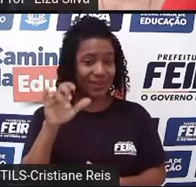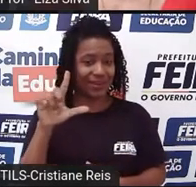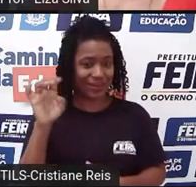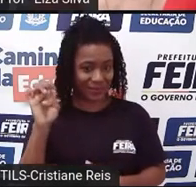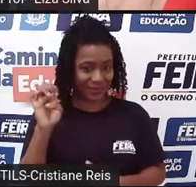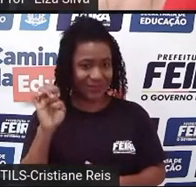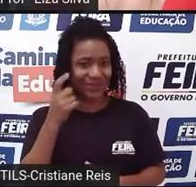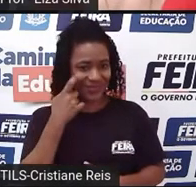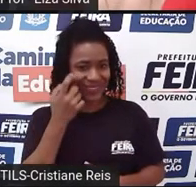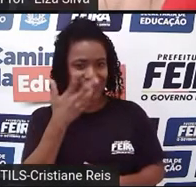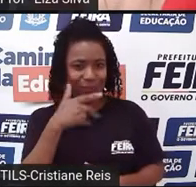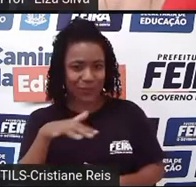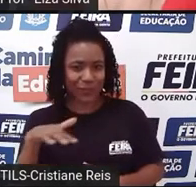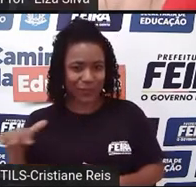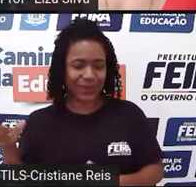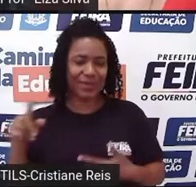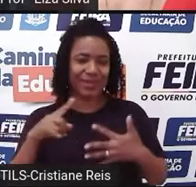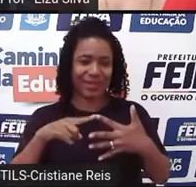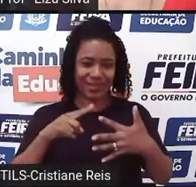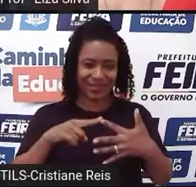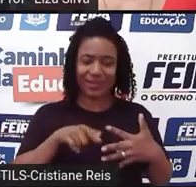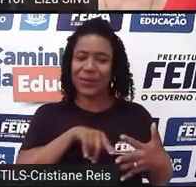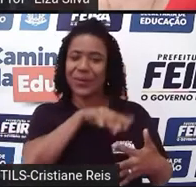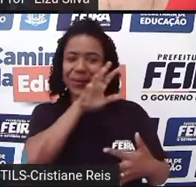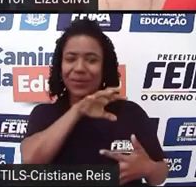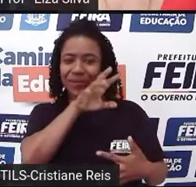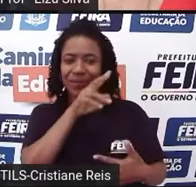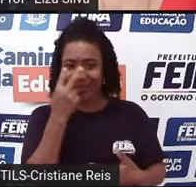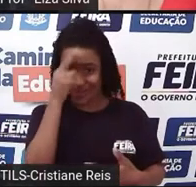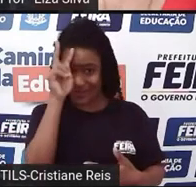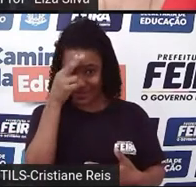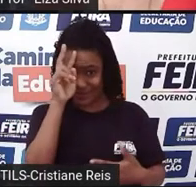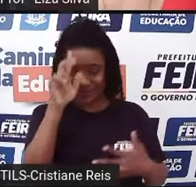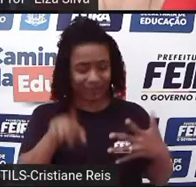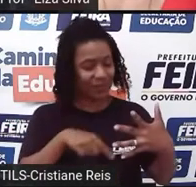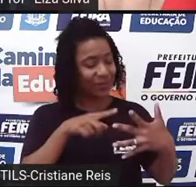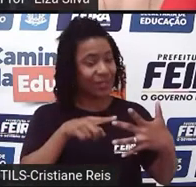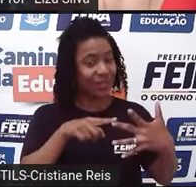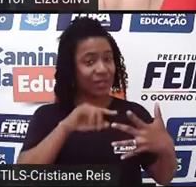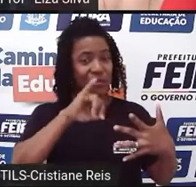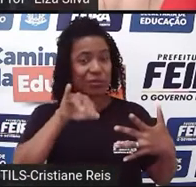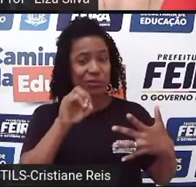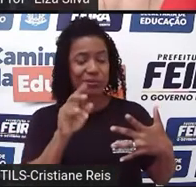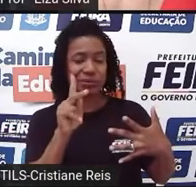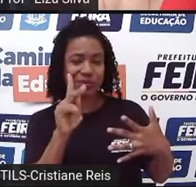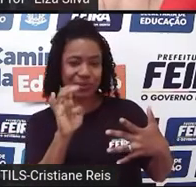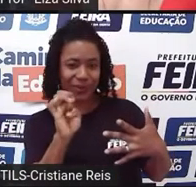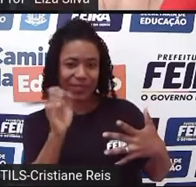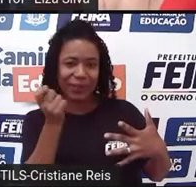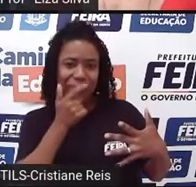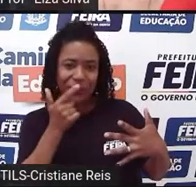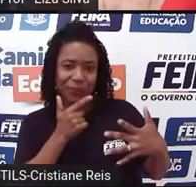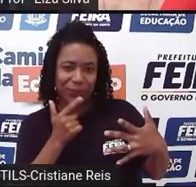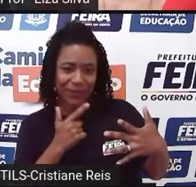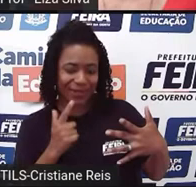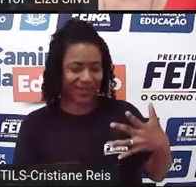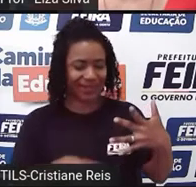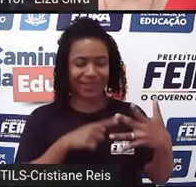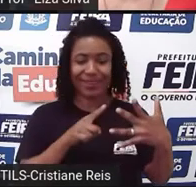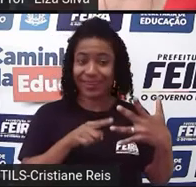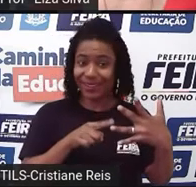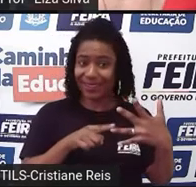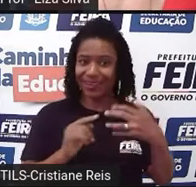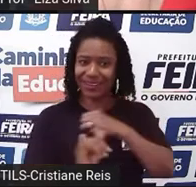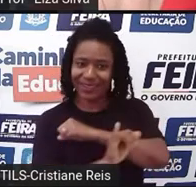fábulas. Joke, as anedotas ou piadas. Chronicle, as crônicas.